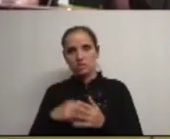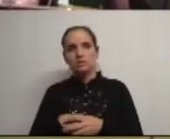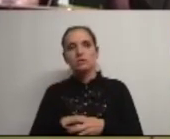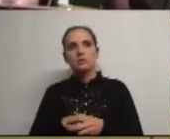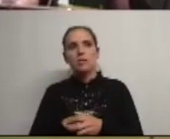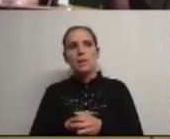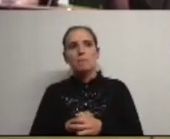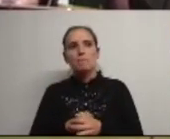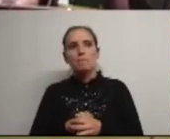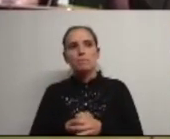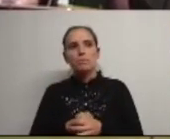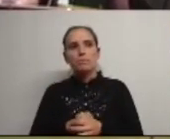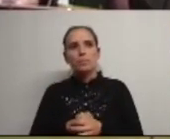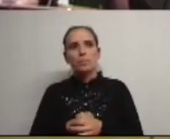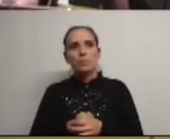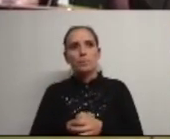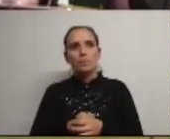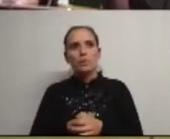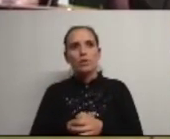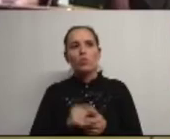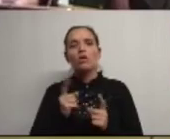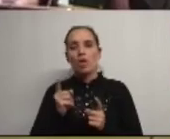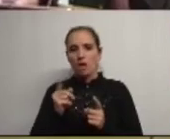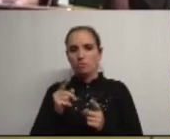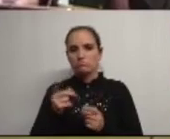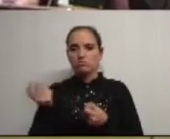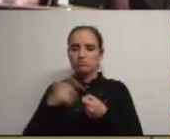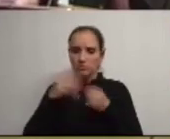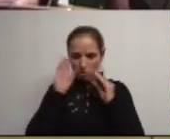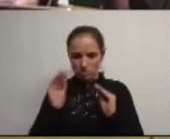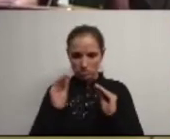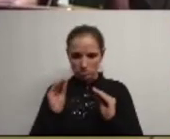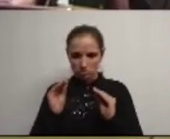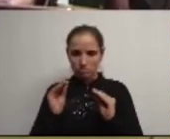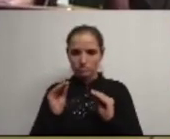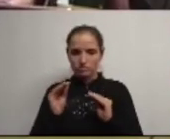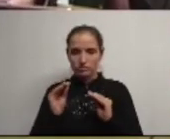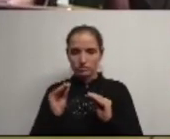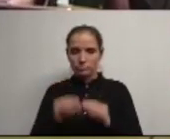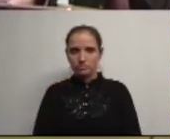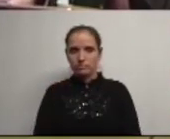vamos o que é que é isto da municipalização da educação e o que é que está em causa